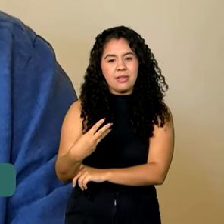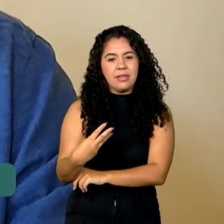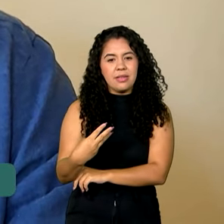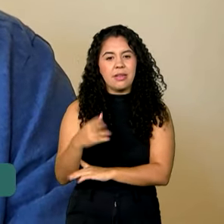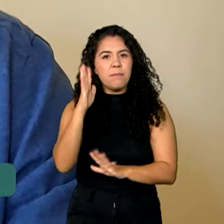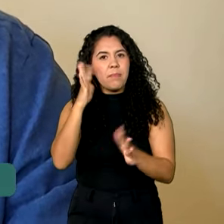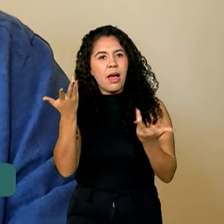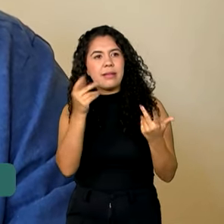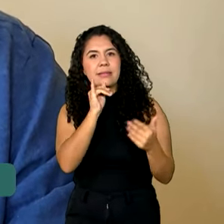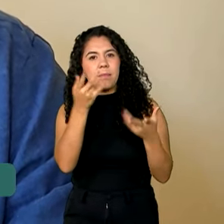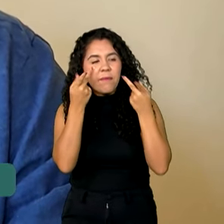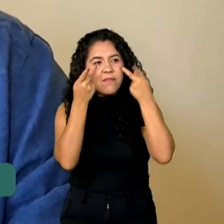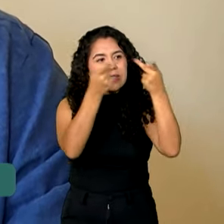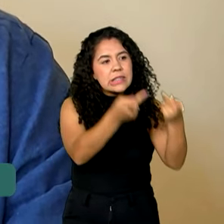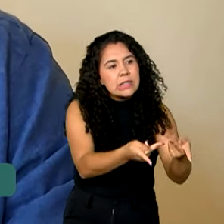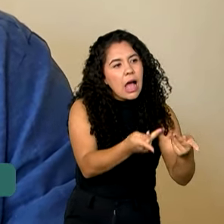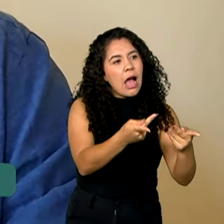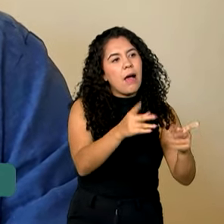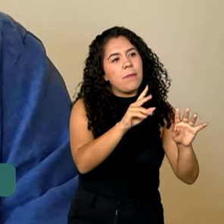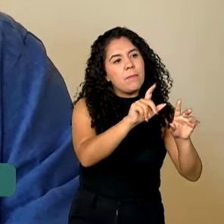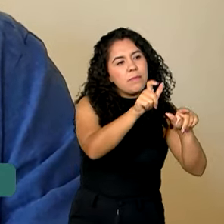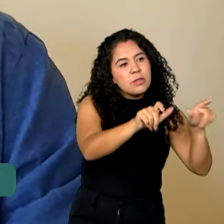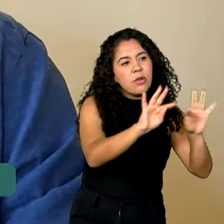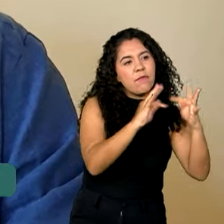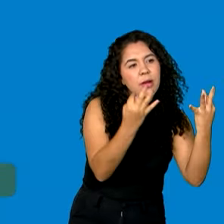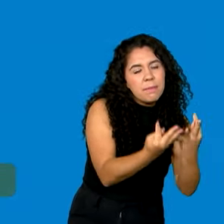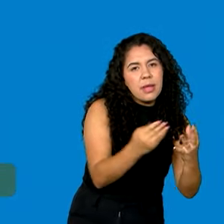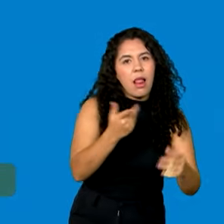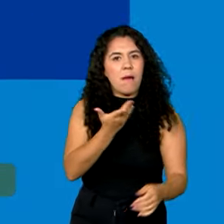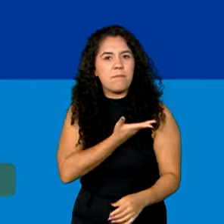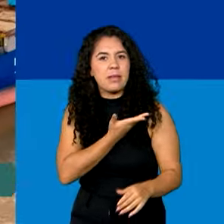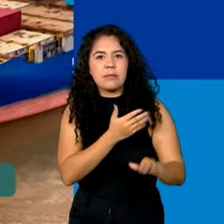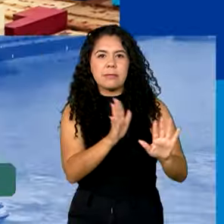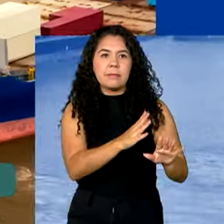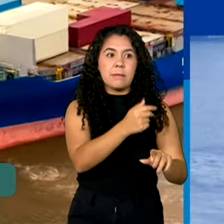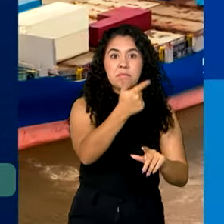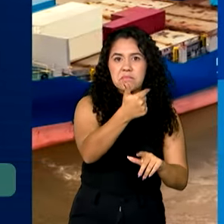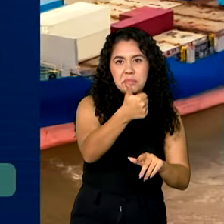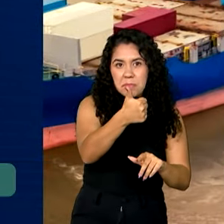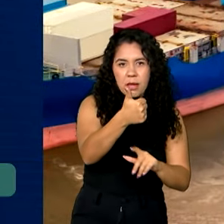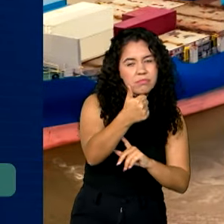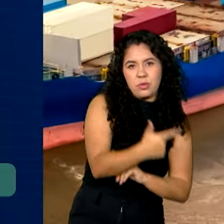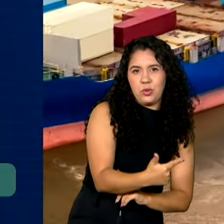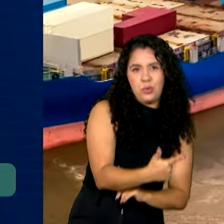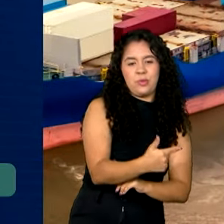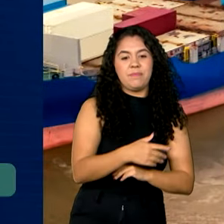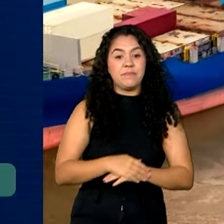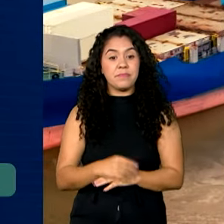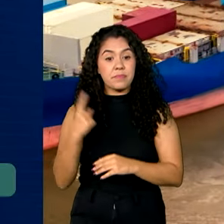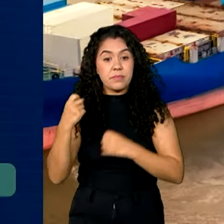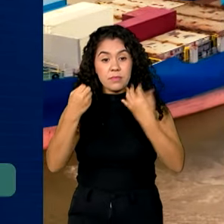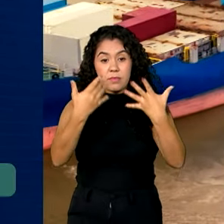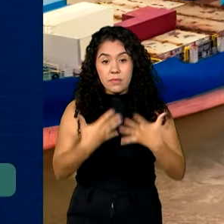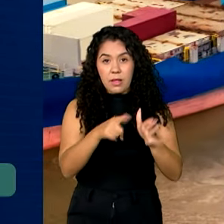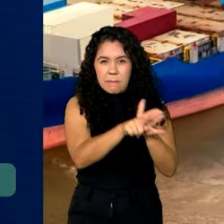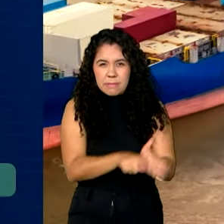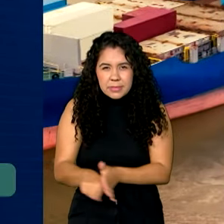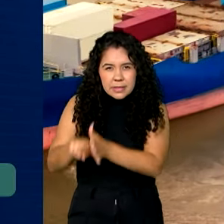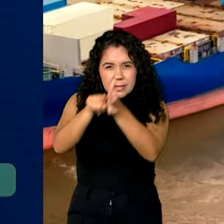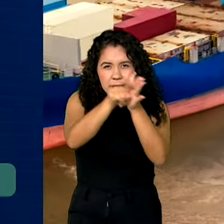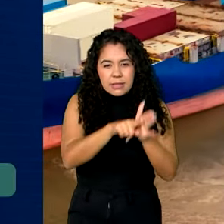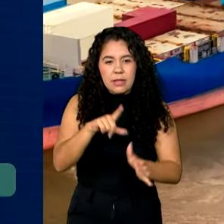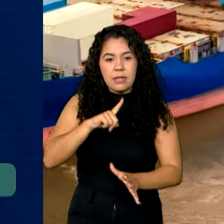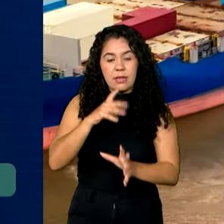aparente ou amigos em segundo lugar. A pesquisa mostra que em 19,8% dos